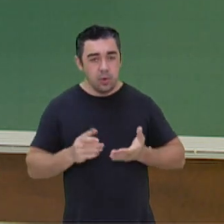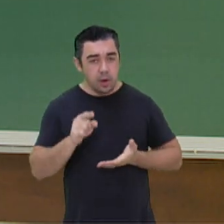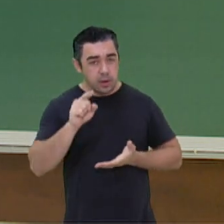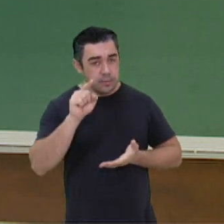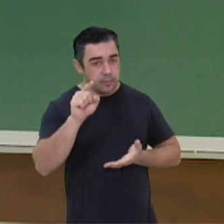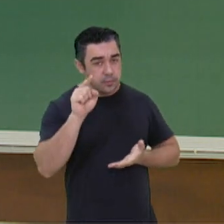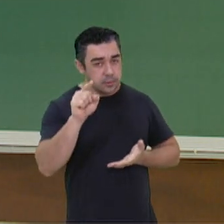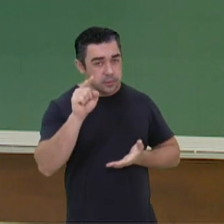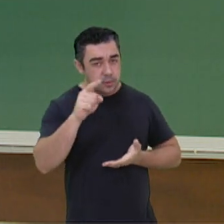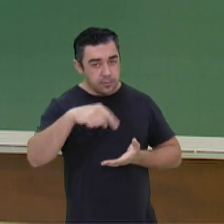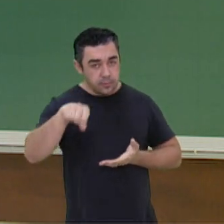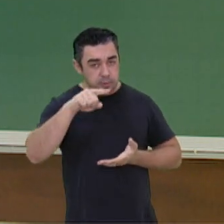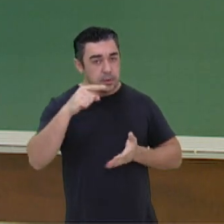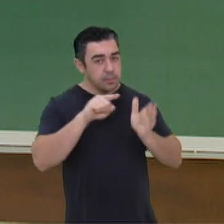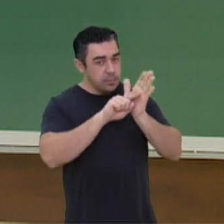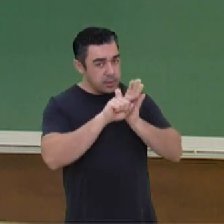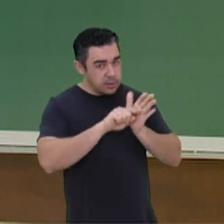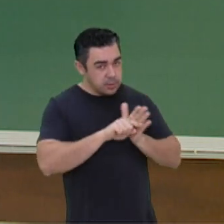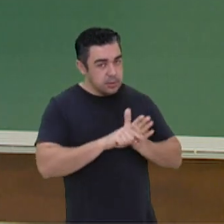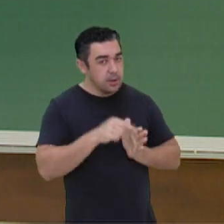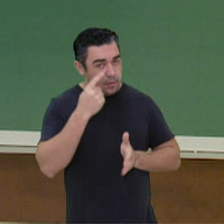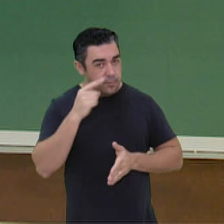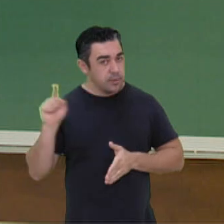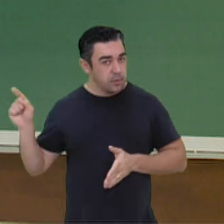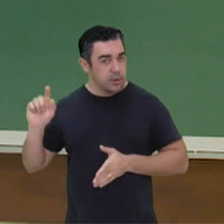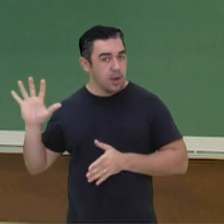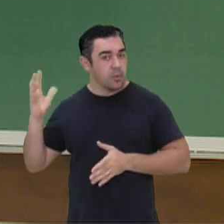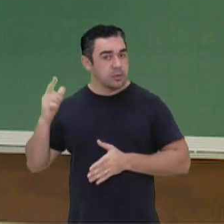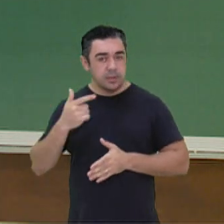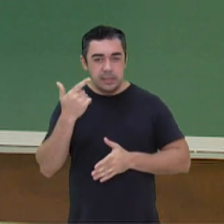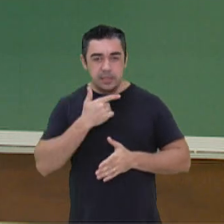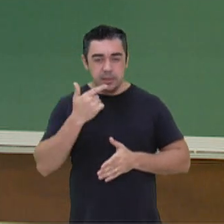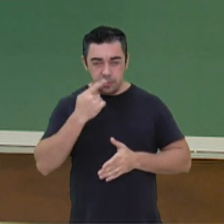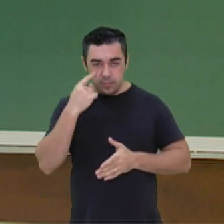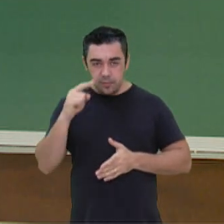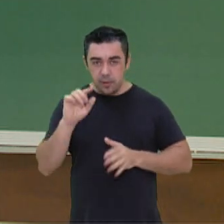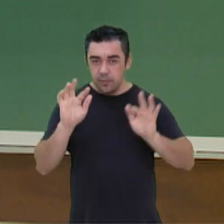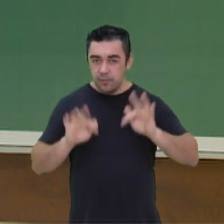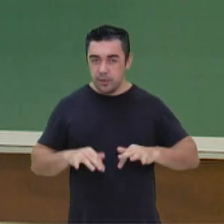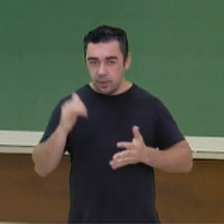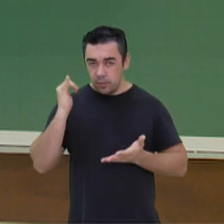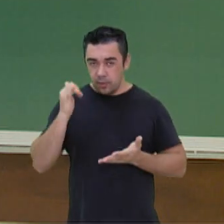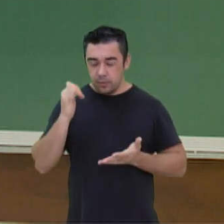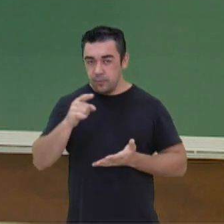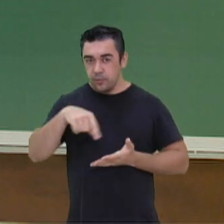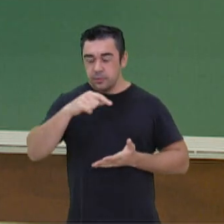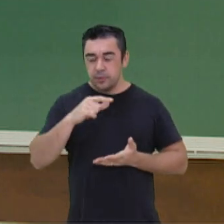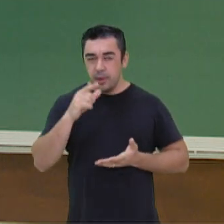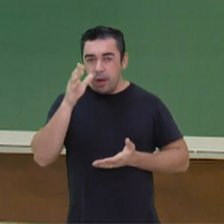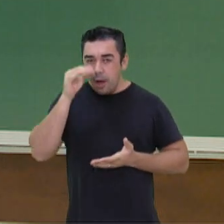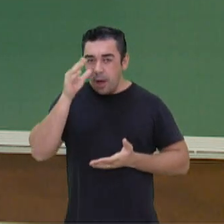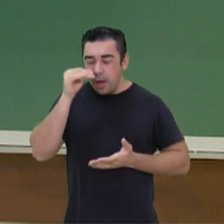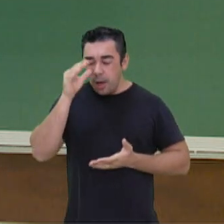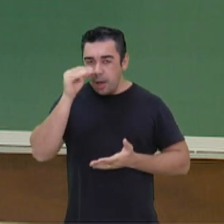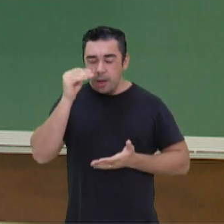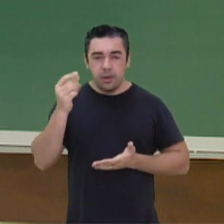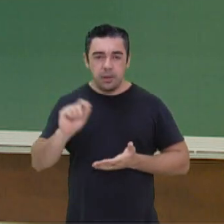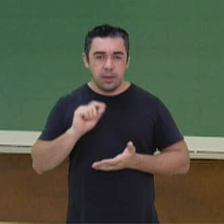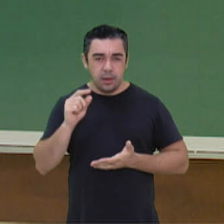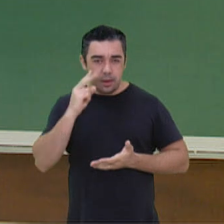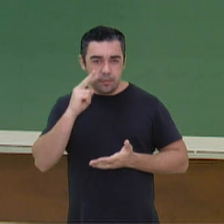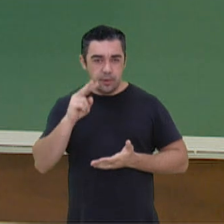resto é com vocês. Vocês vão lá pesquisar e verificar o finalzinho desse conto. Espero ter aguçado ali, né?